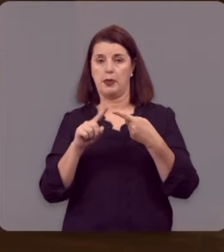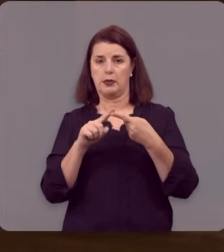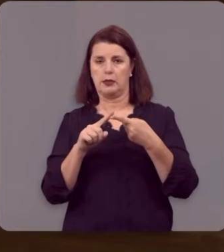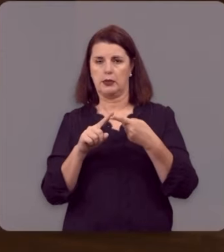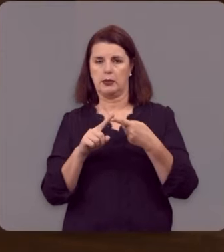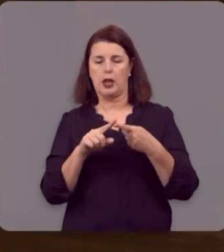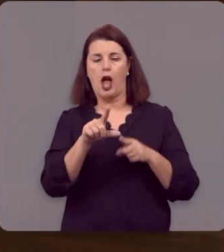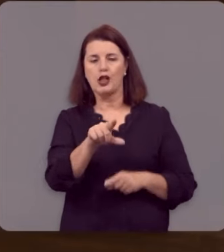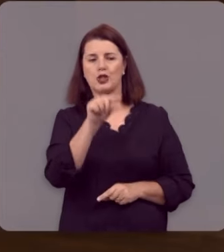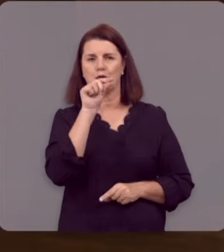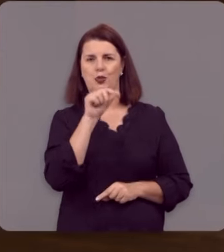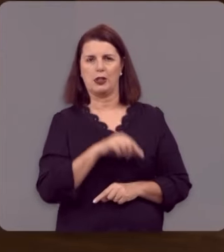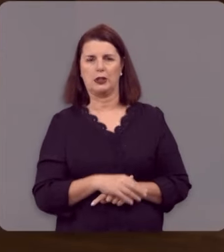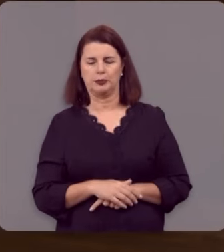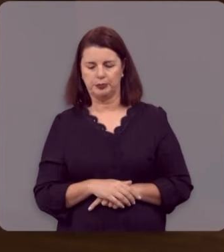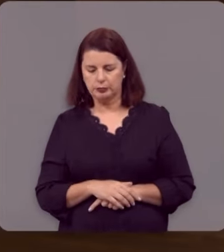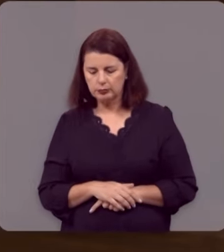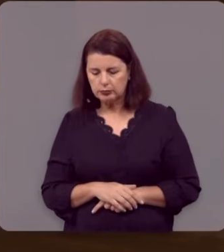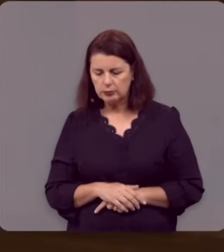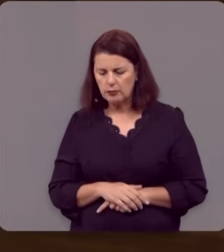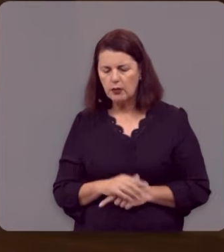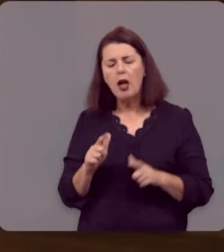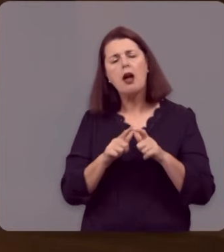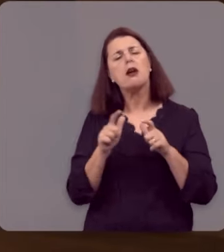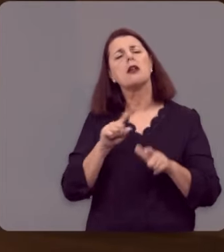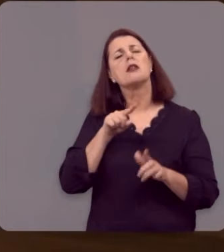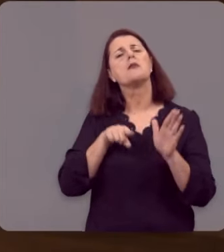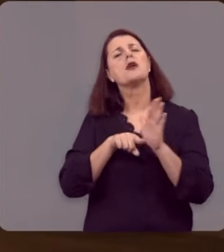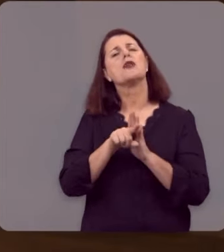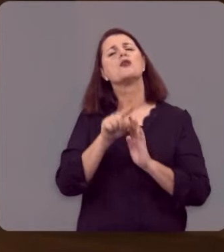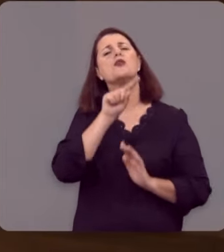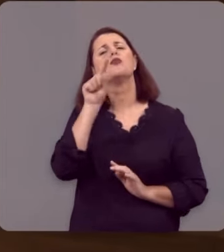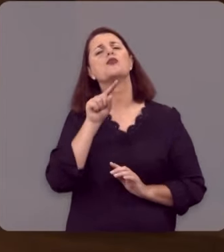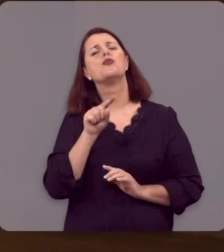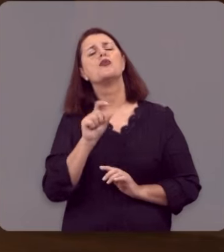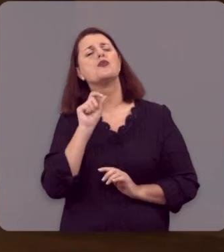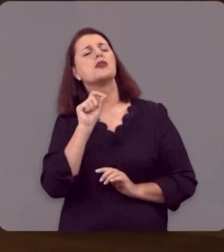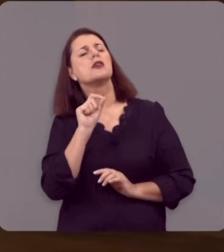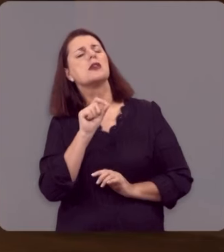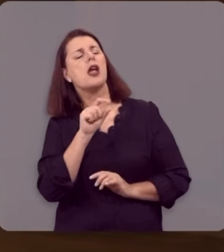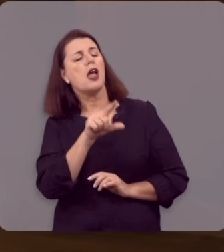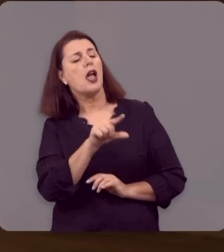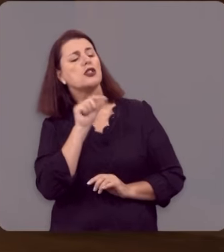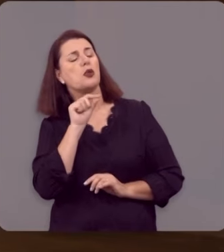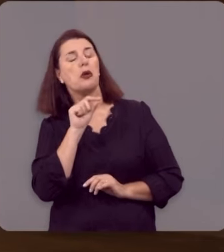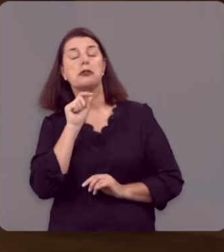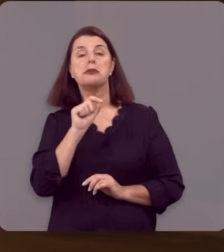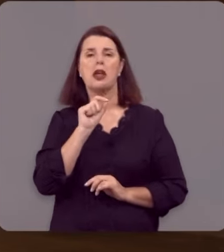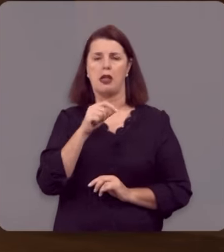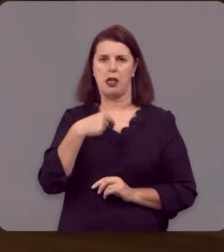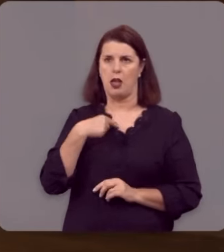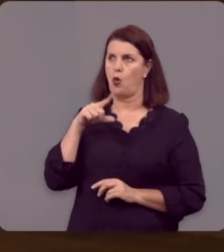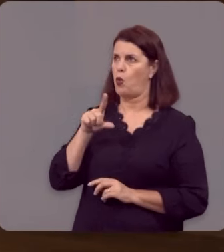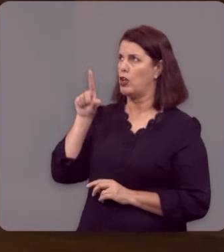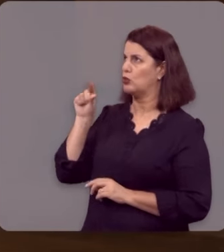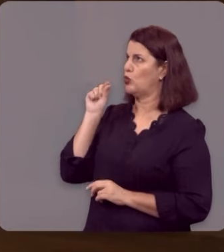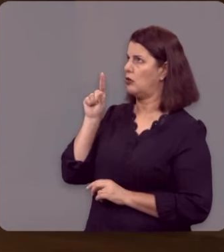elo, predestinação. A grande pergunta é, quem escolhe quem?